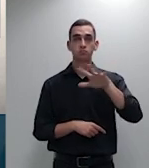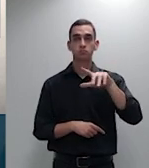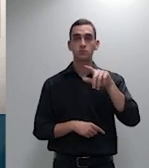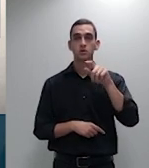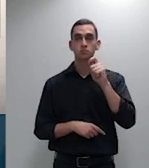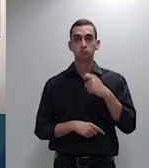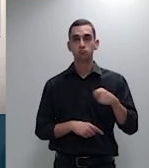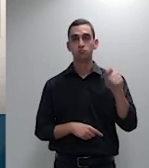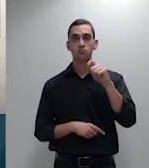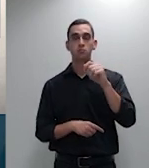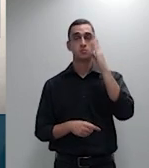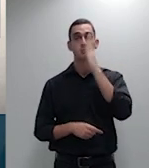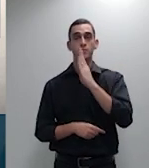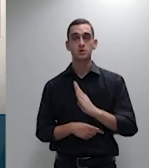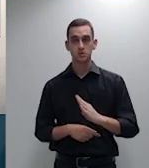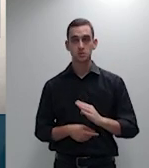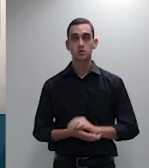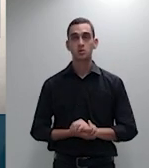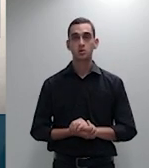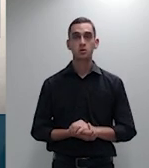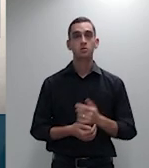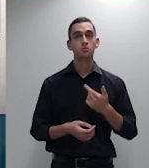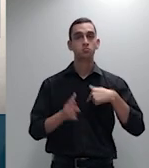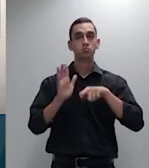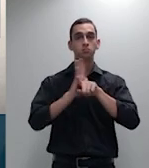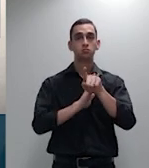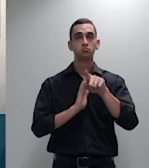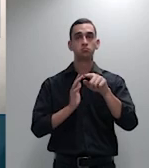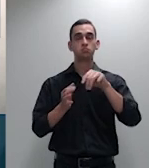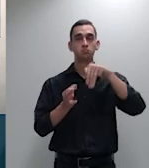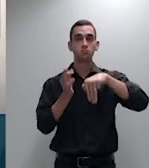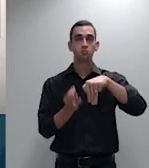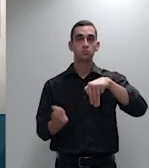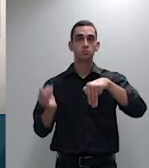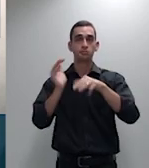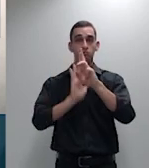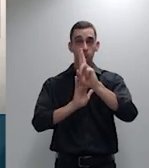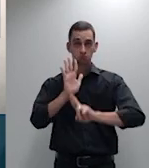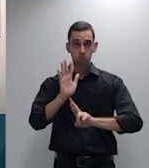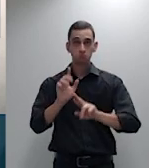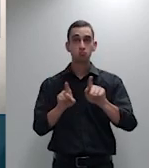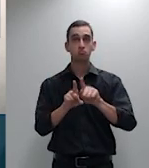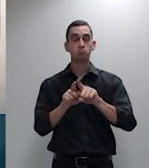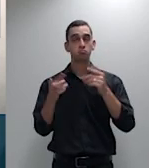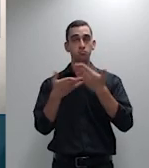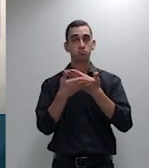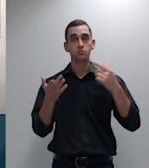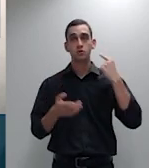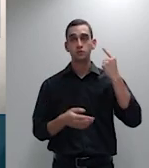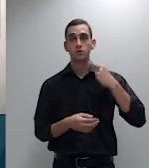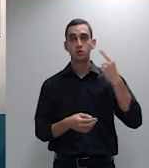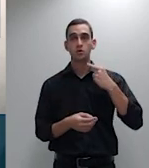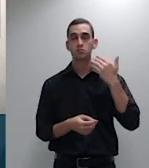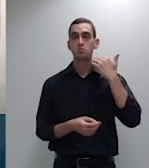E consulto o relator e os advogados, como o Banco do Brasil e